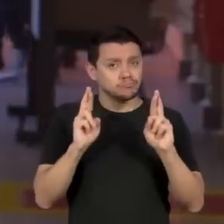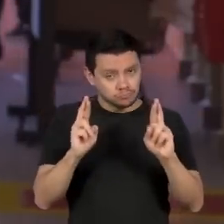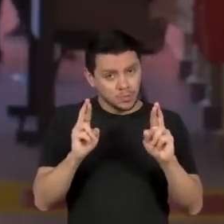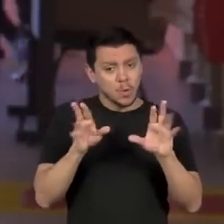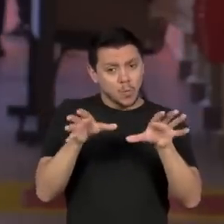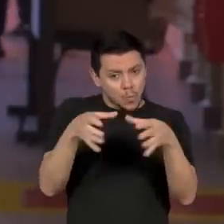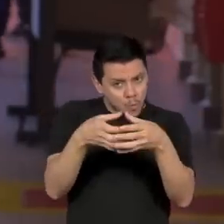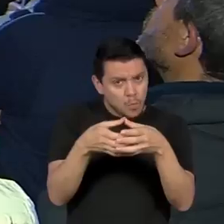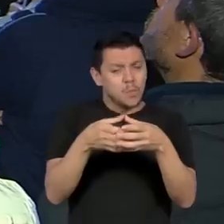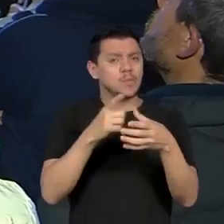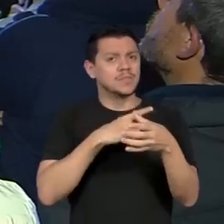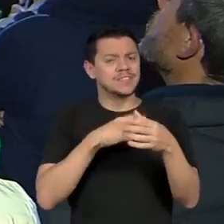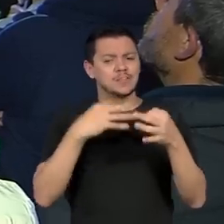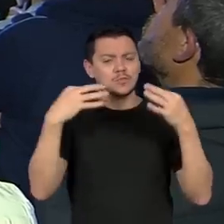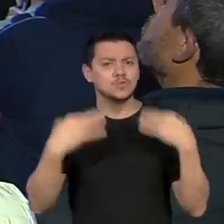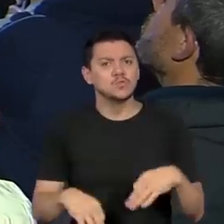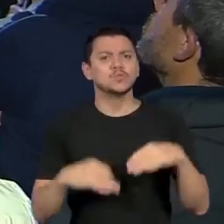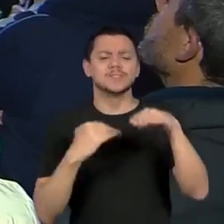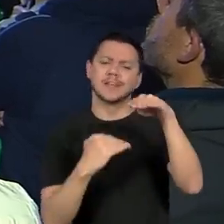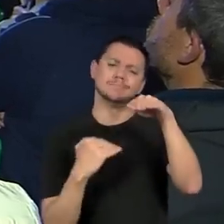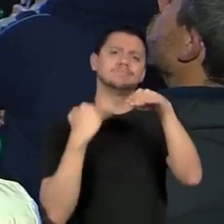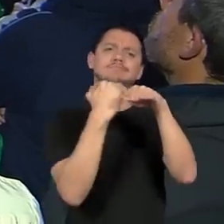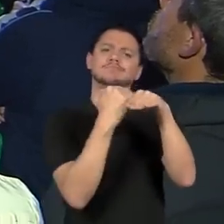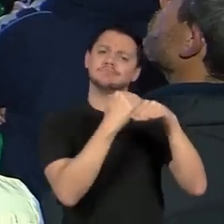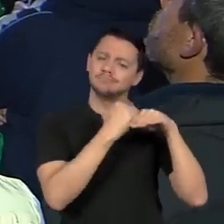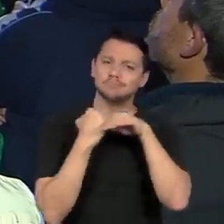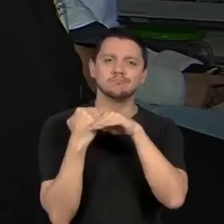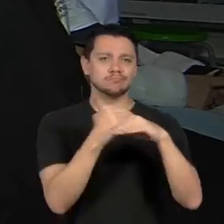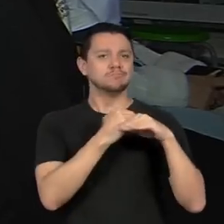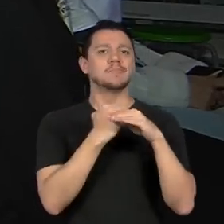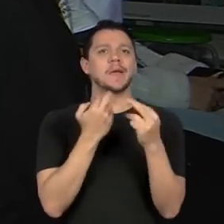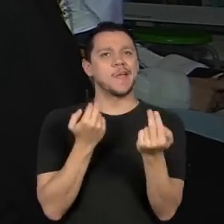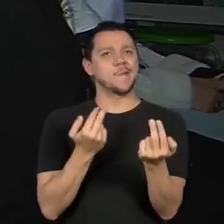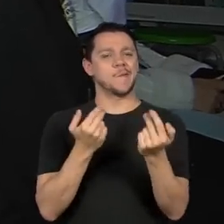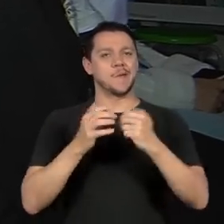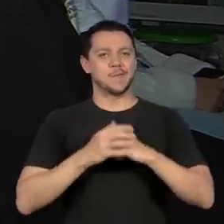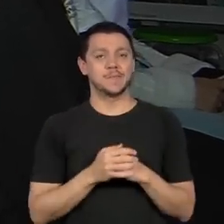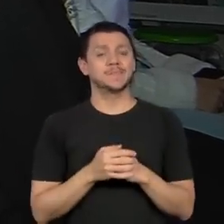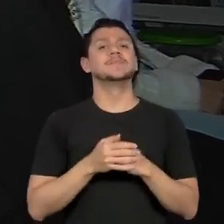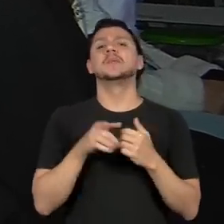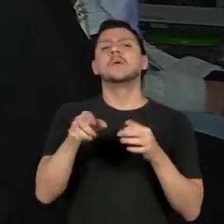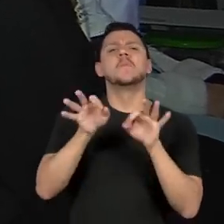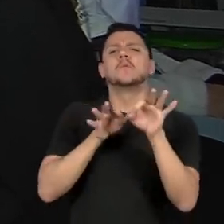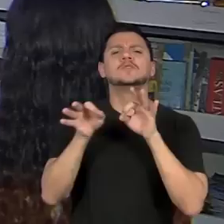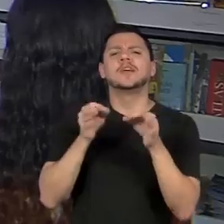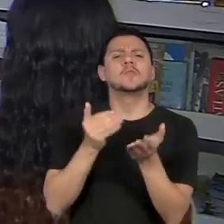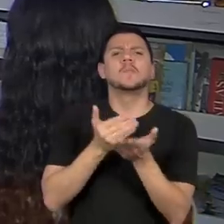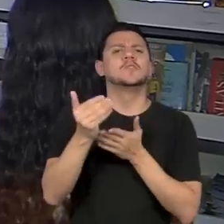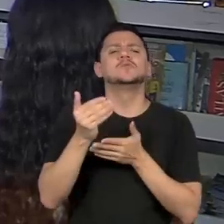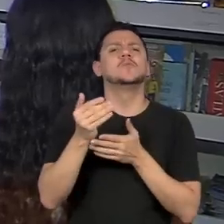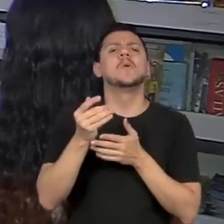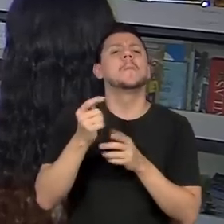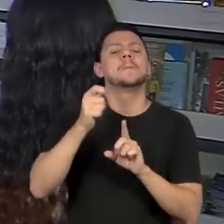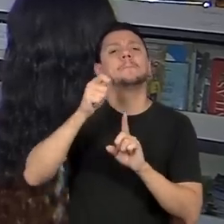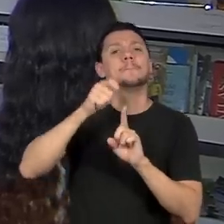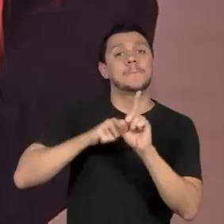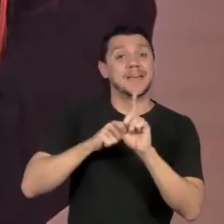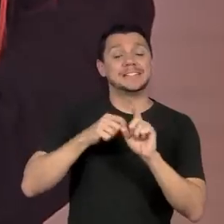sociedade mais justa, equânime, igualitária. O café dialógico começou em março deste ano. E desta vez, o tema em discussão é